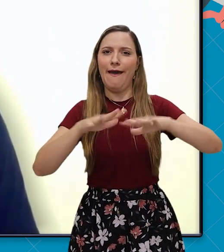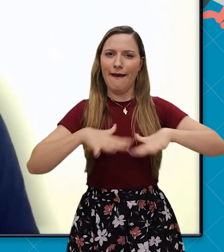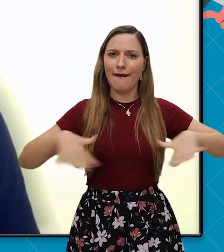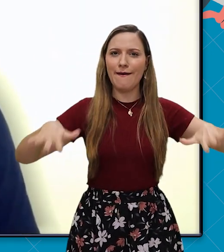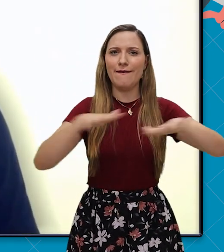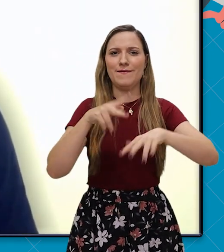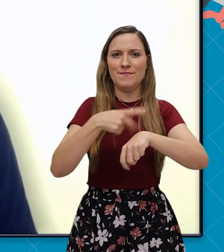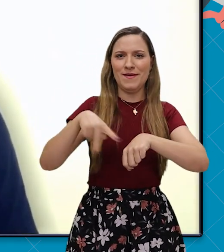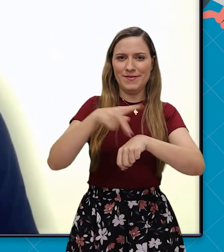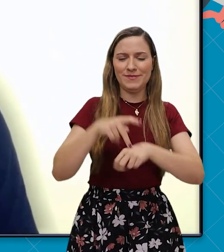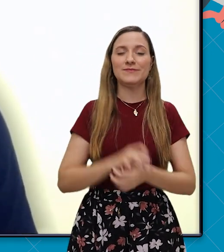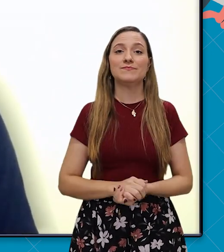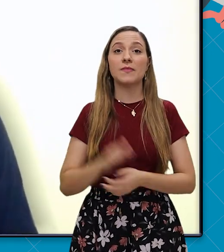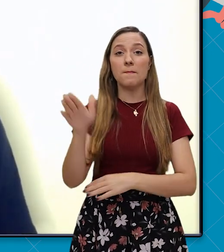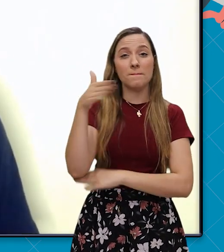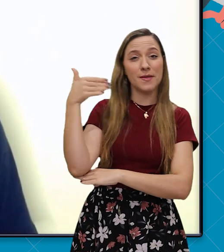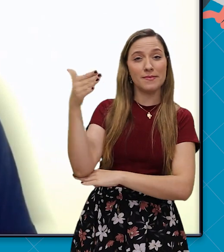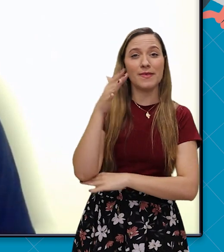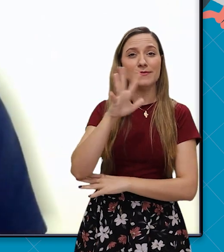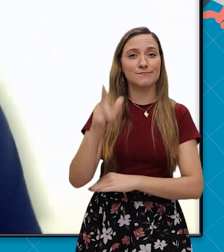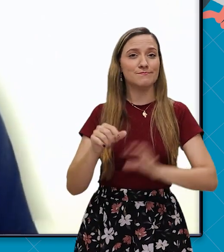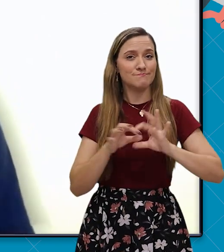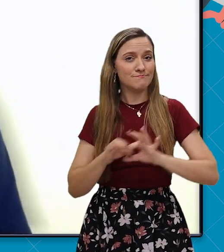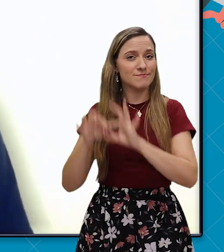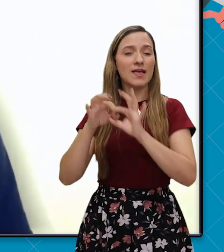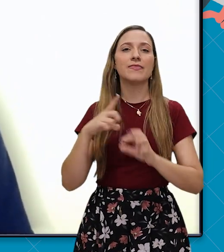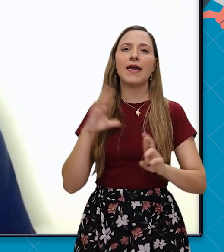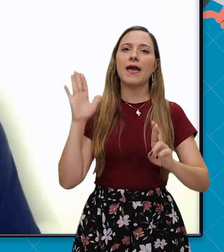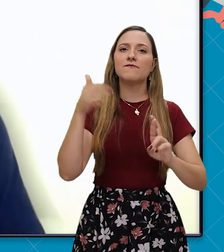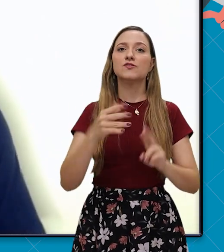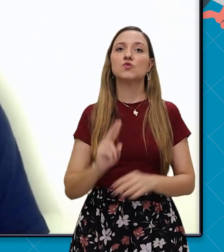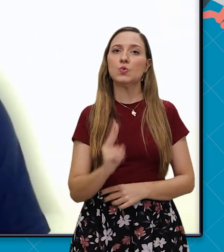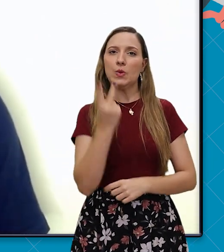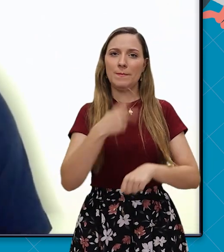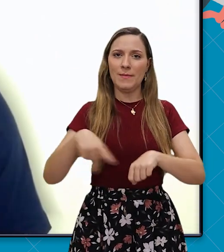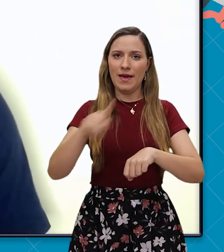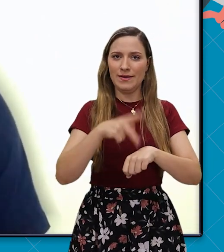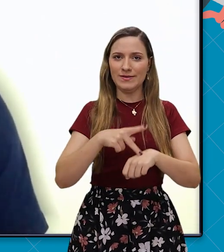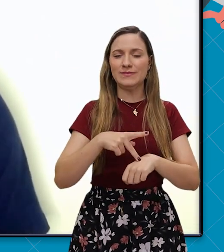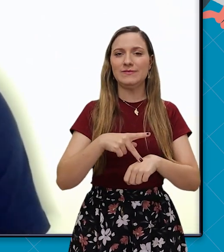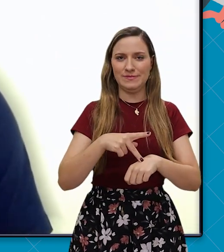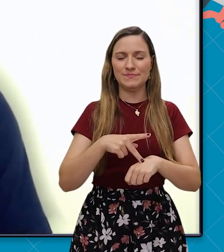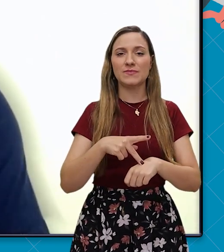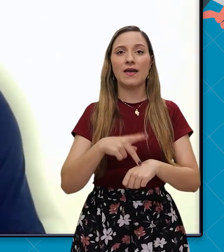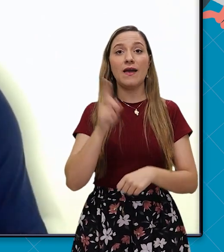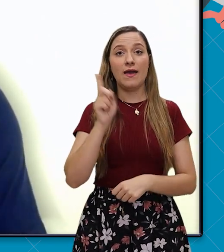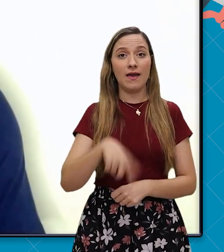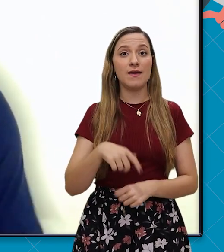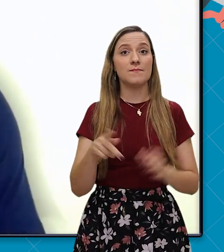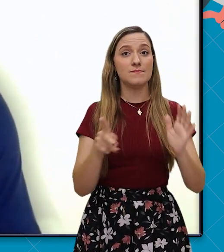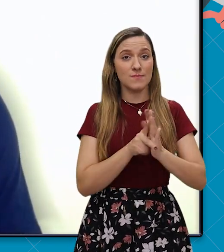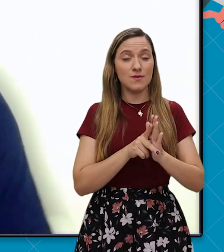é o polvo e o verde a terra. E a bandeira pan-africanista, ela é referência em dois países africanos.